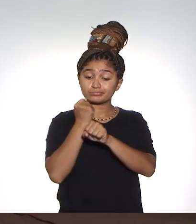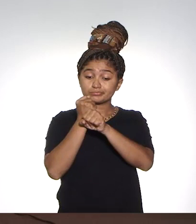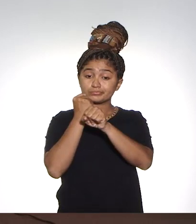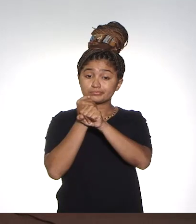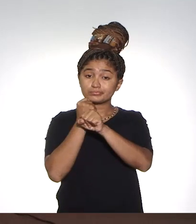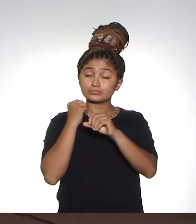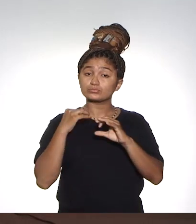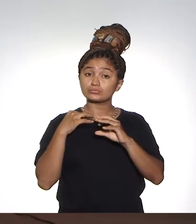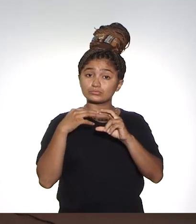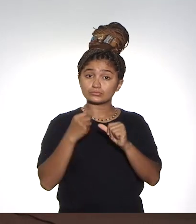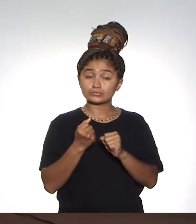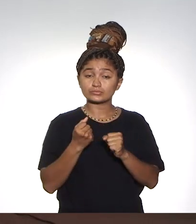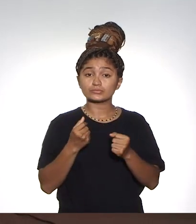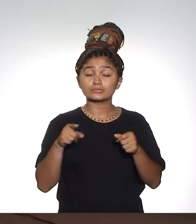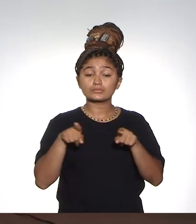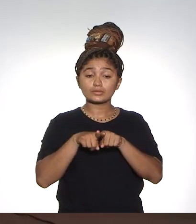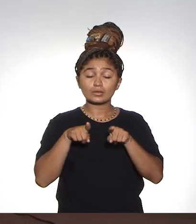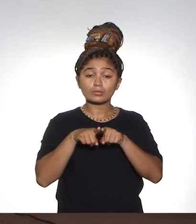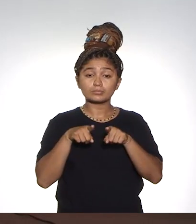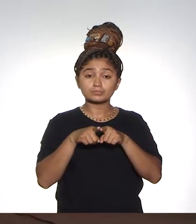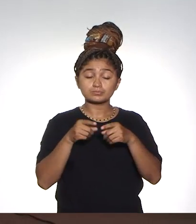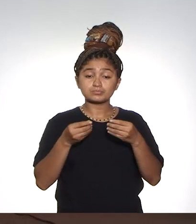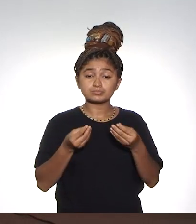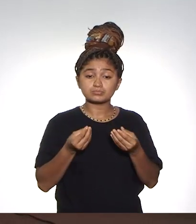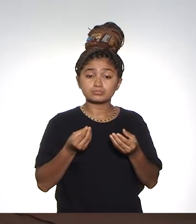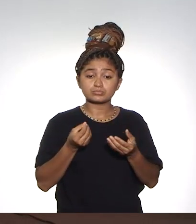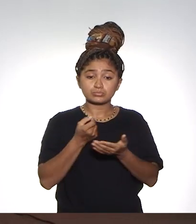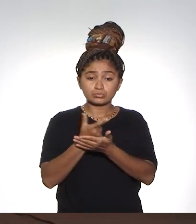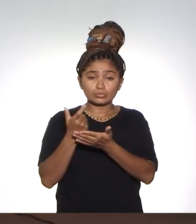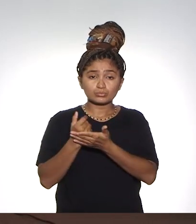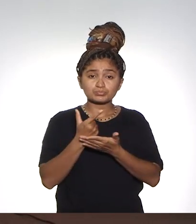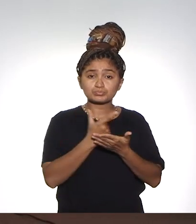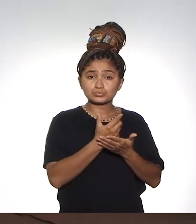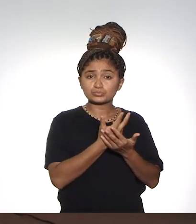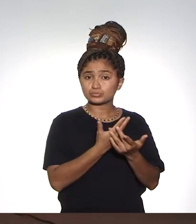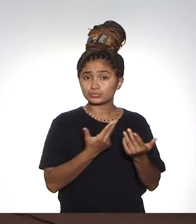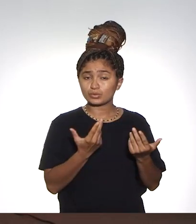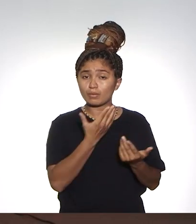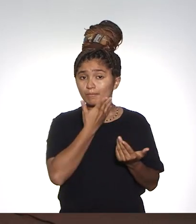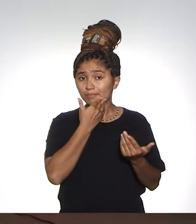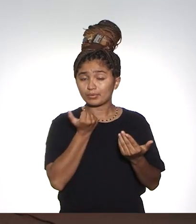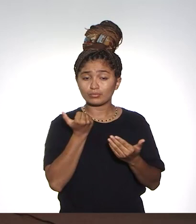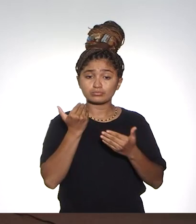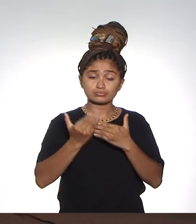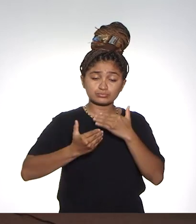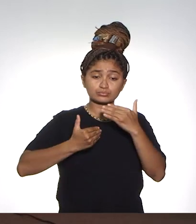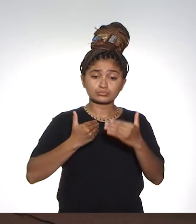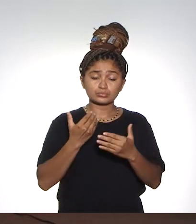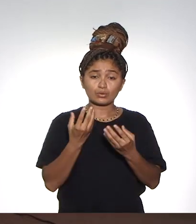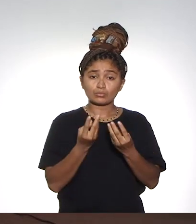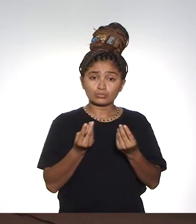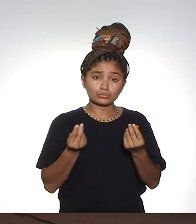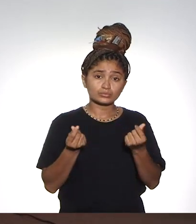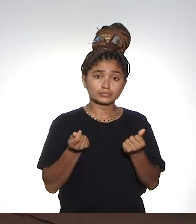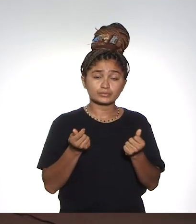finalizando essas revitalizações e investindo também em equipamentos para melhorar o processo da qualidade.